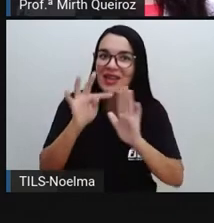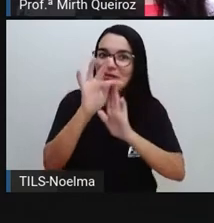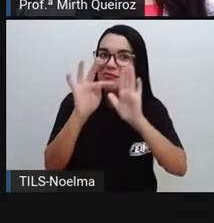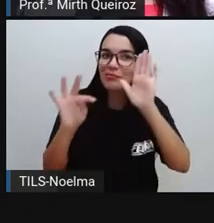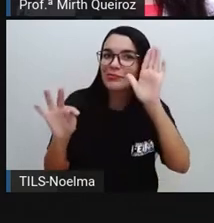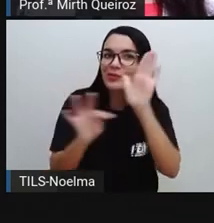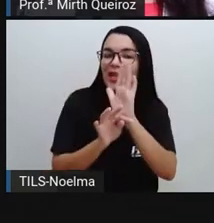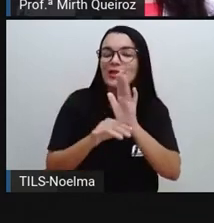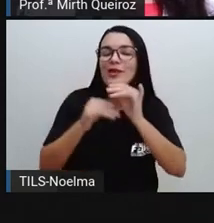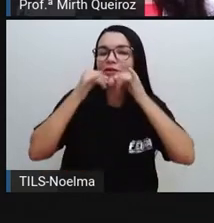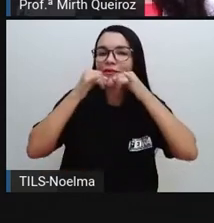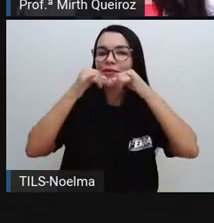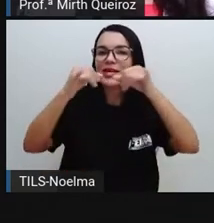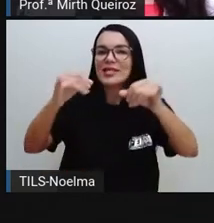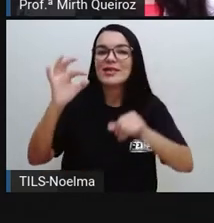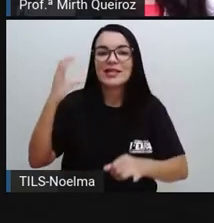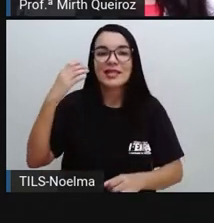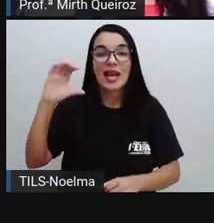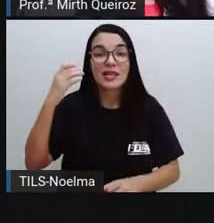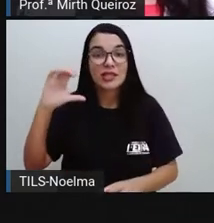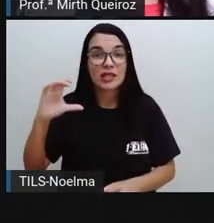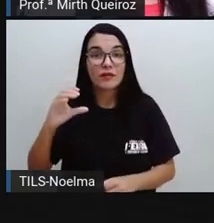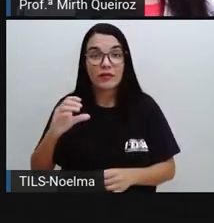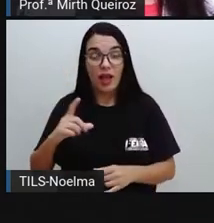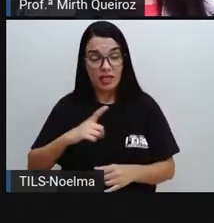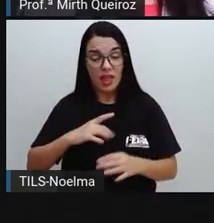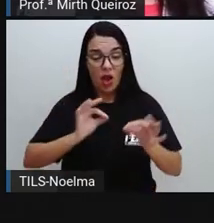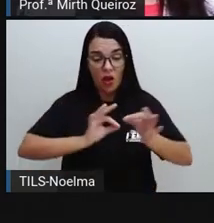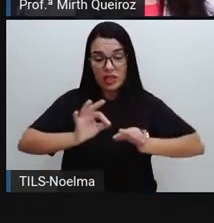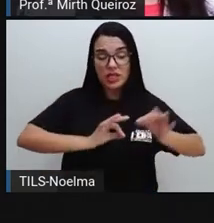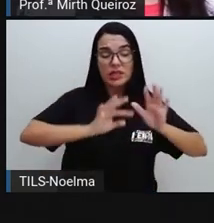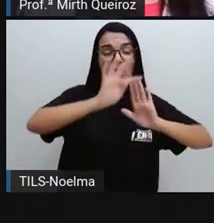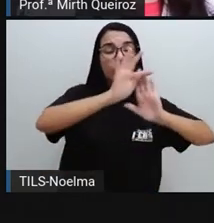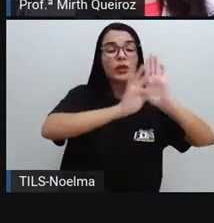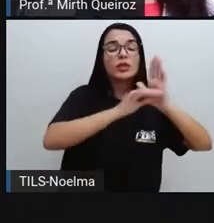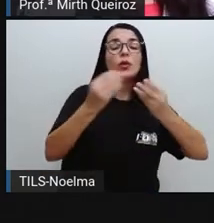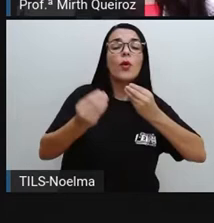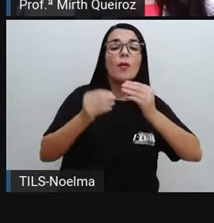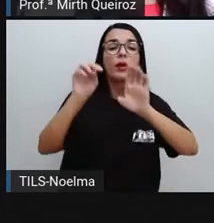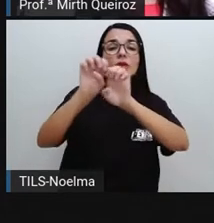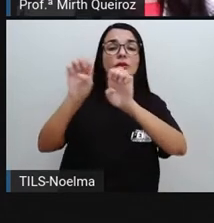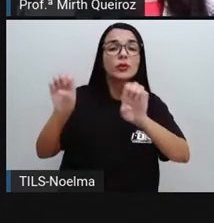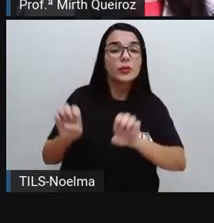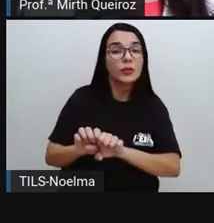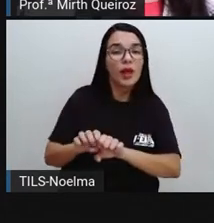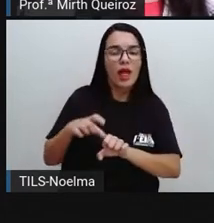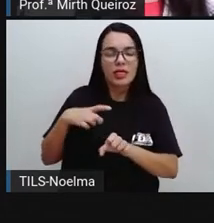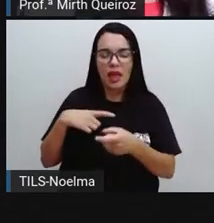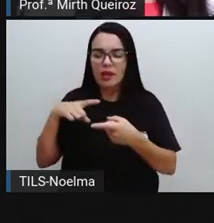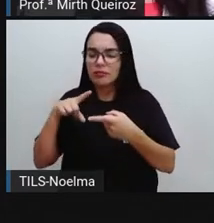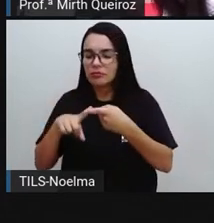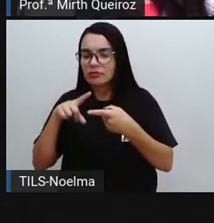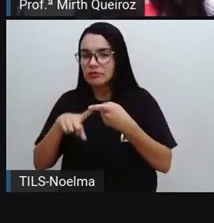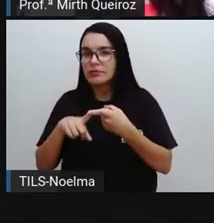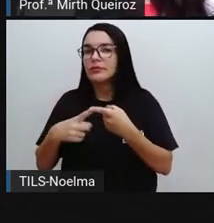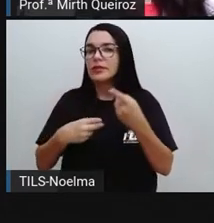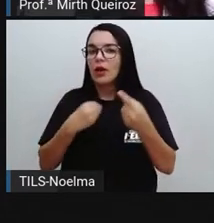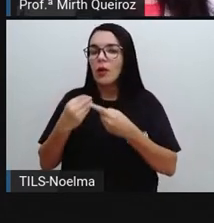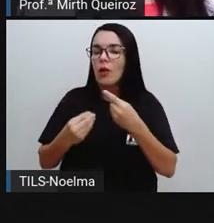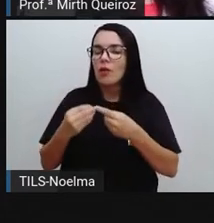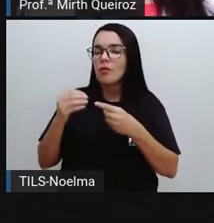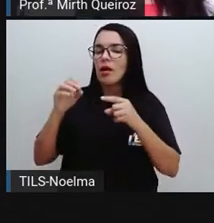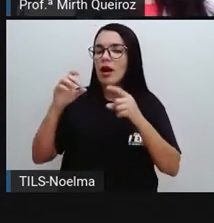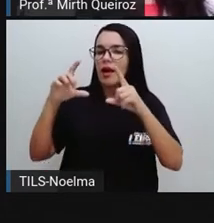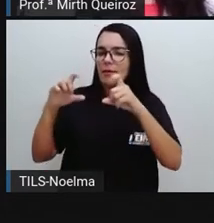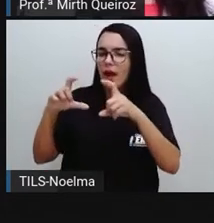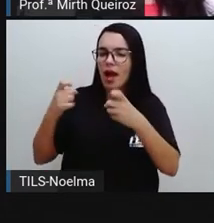organizado aí? A gente percebe que tem alguns dados científicos, nós utilizamos aí a imagem. Quem você acha que escreveu